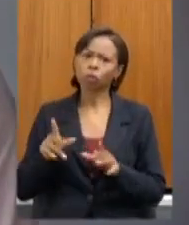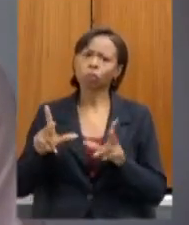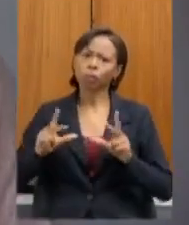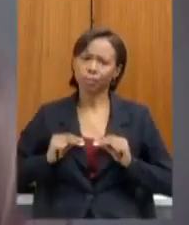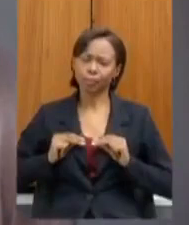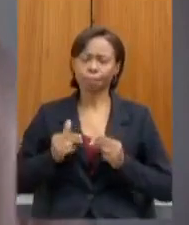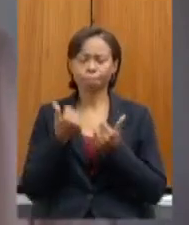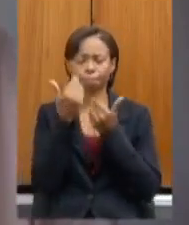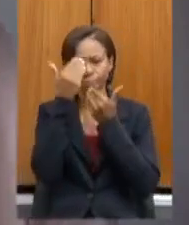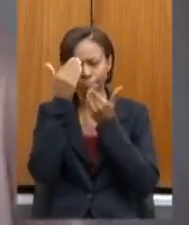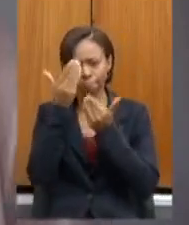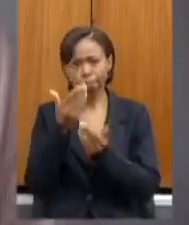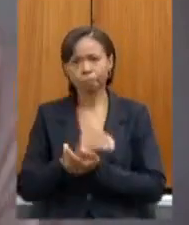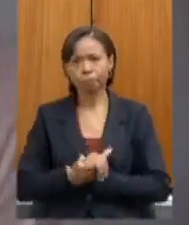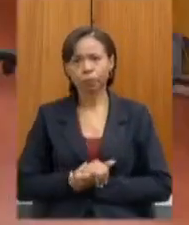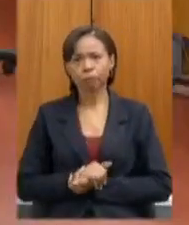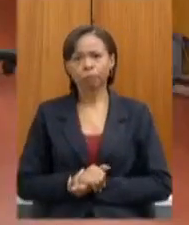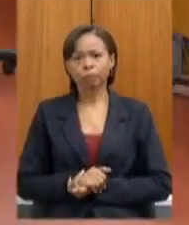obrigada